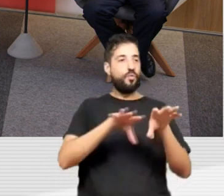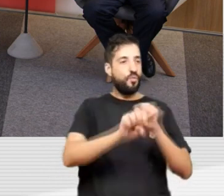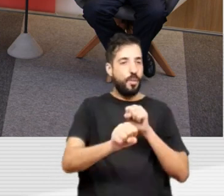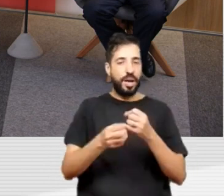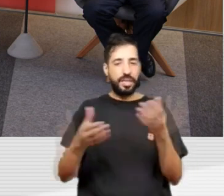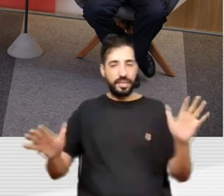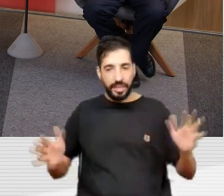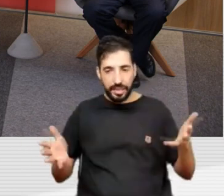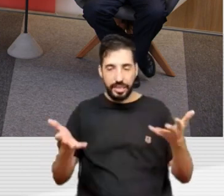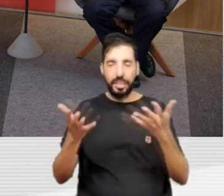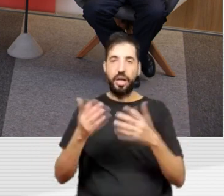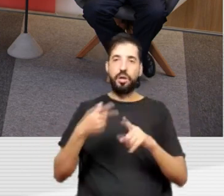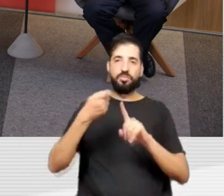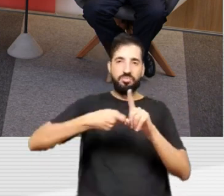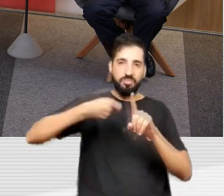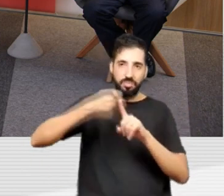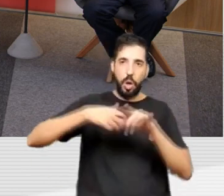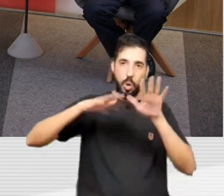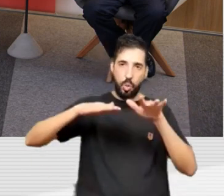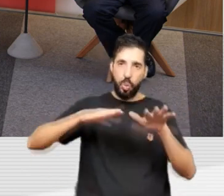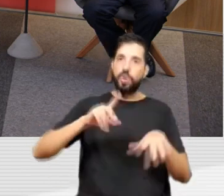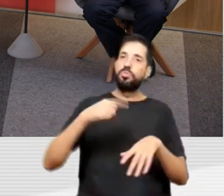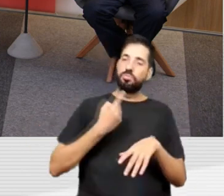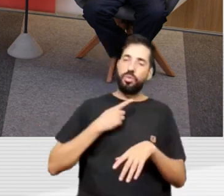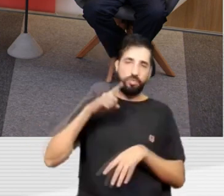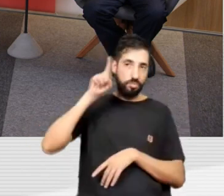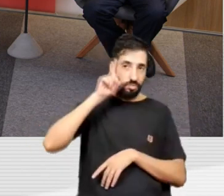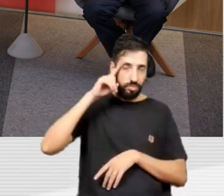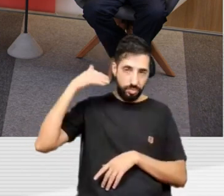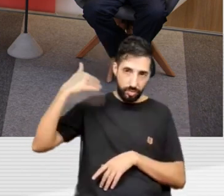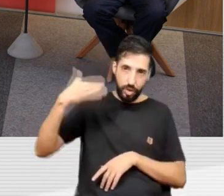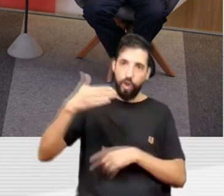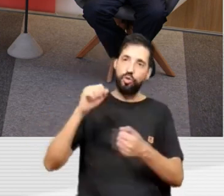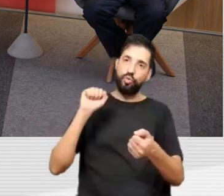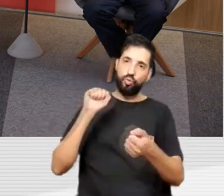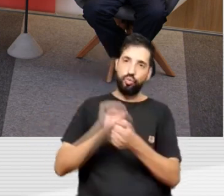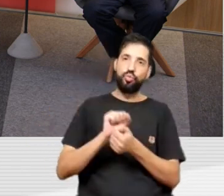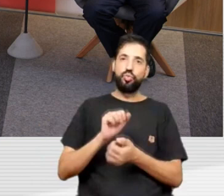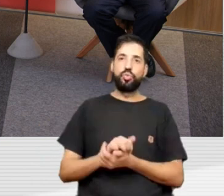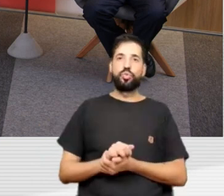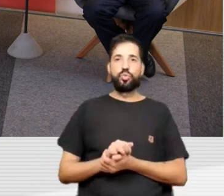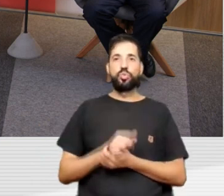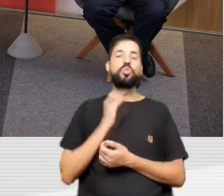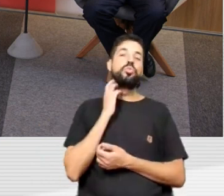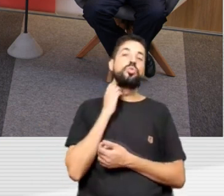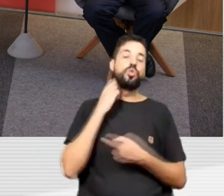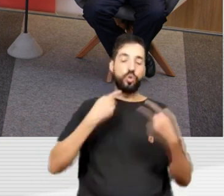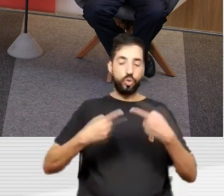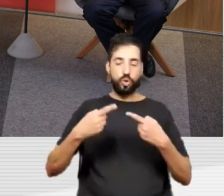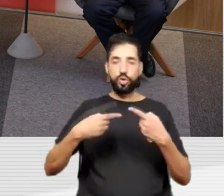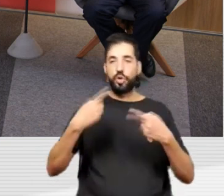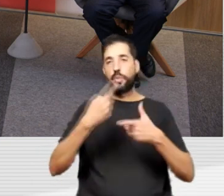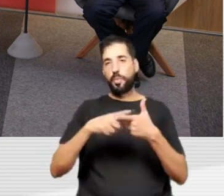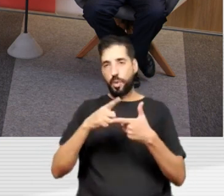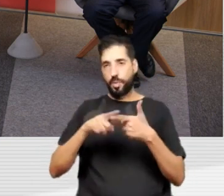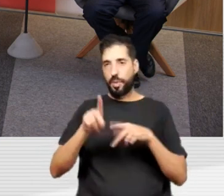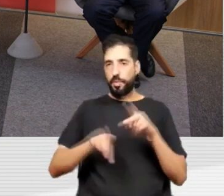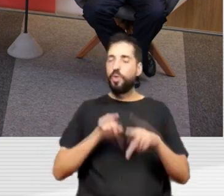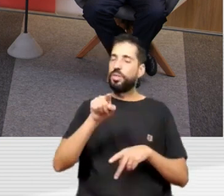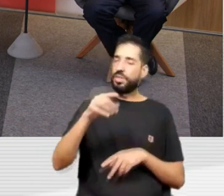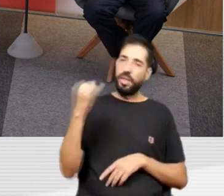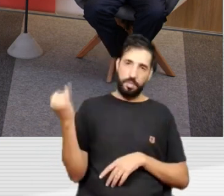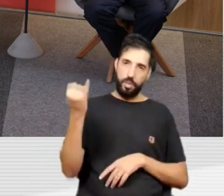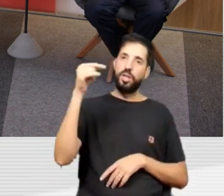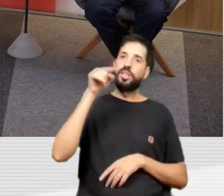a gente estar no dia a dia junto com, discutindo os problemas do povo e isso é muito importante e tem sido um grande parceiro